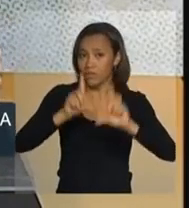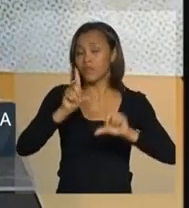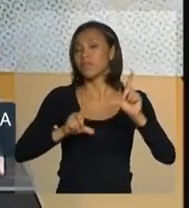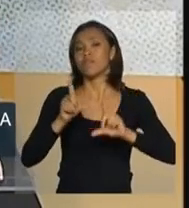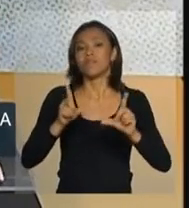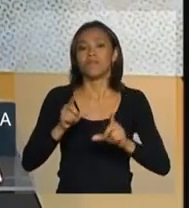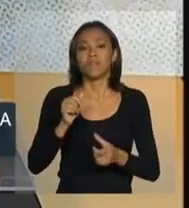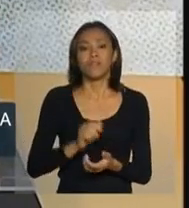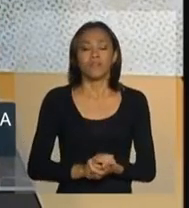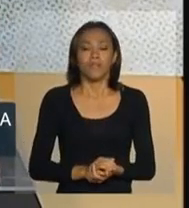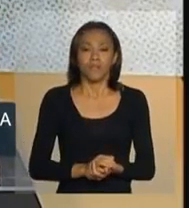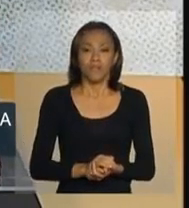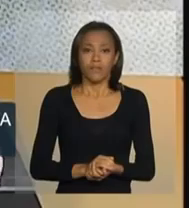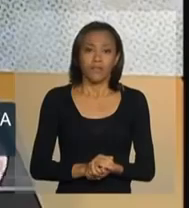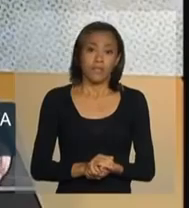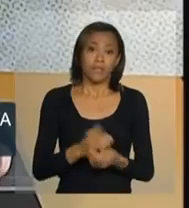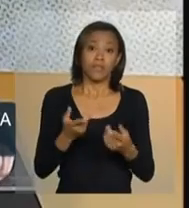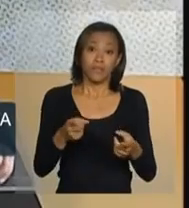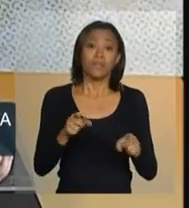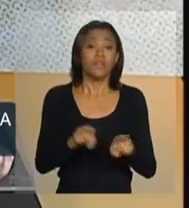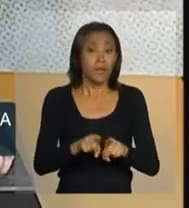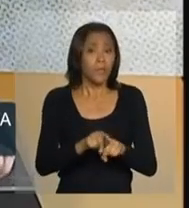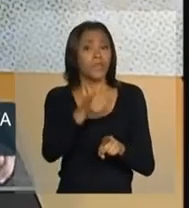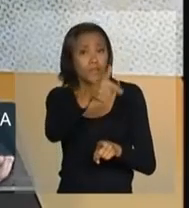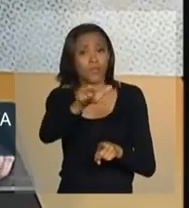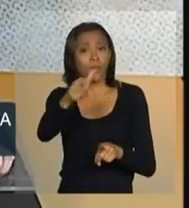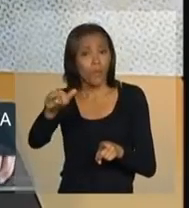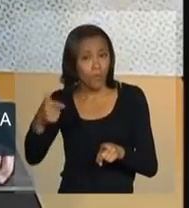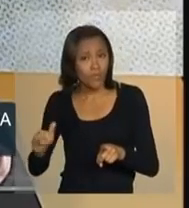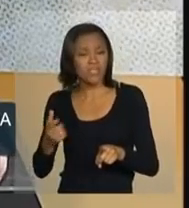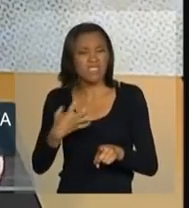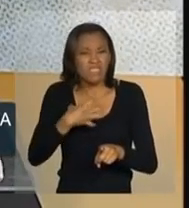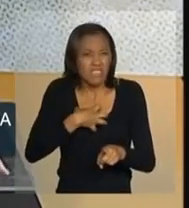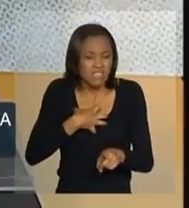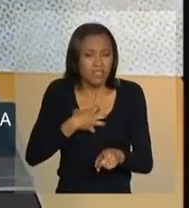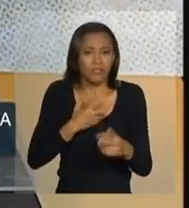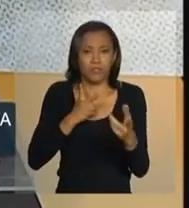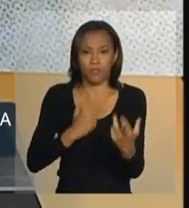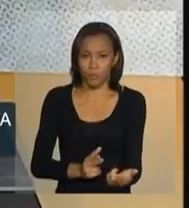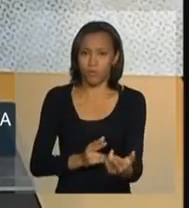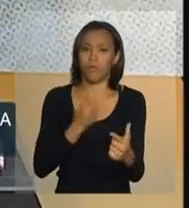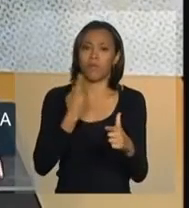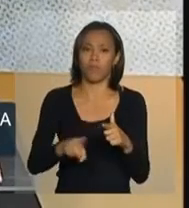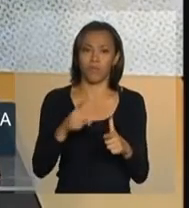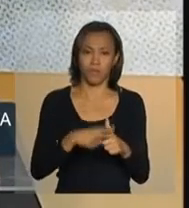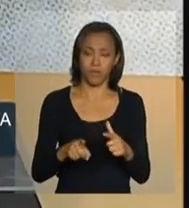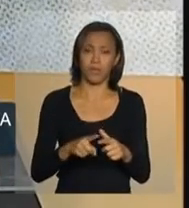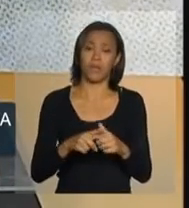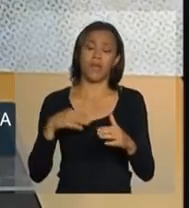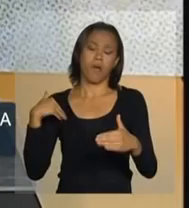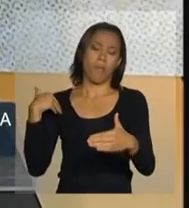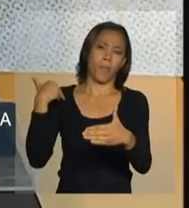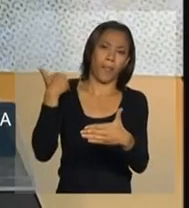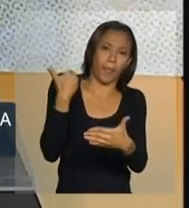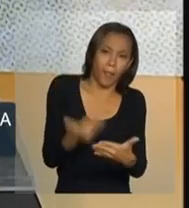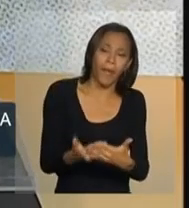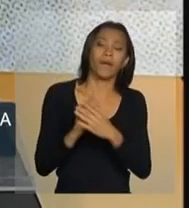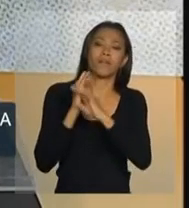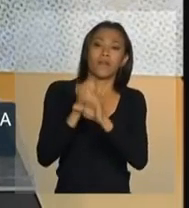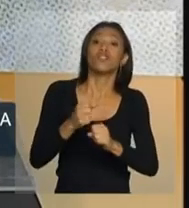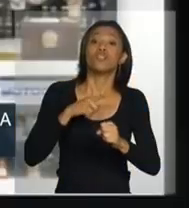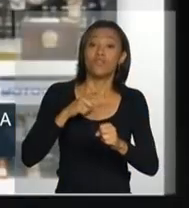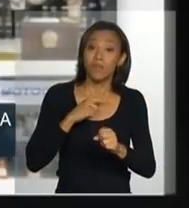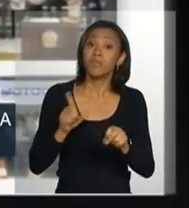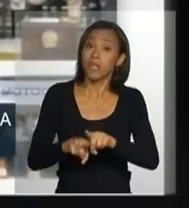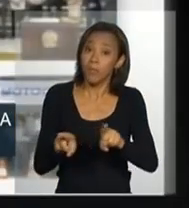outros que também enfrentaram o mesmo problema. De lá para cá, tivemos ações em parcerias,